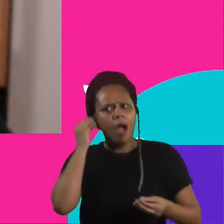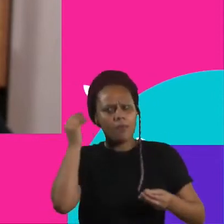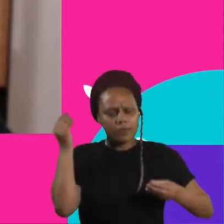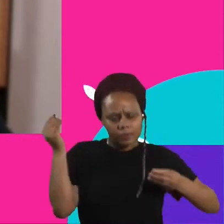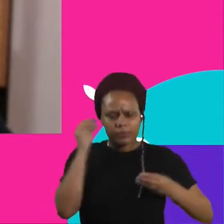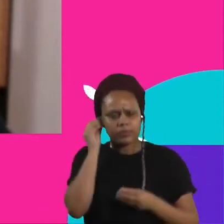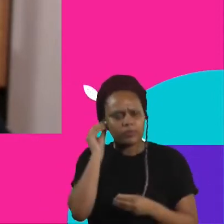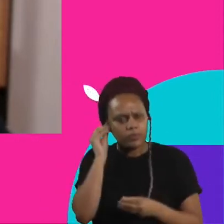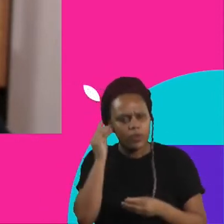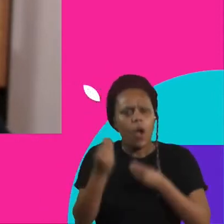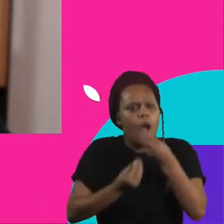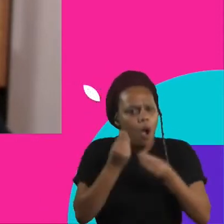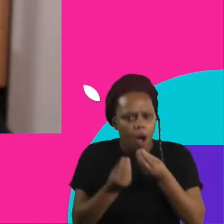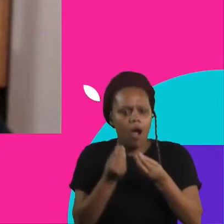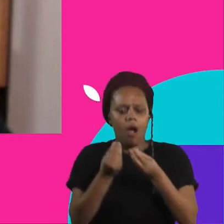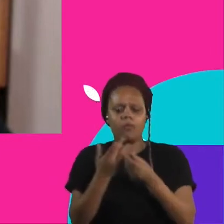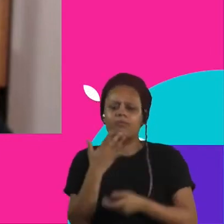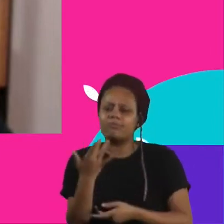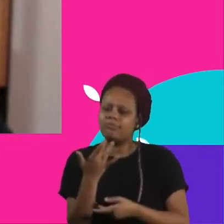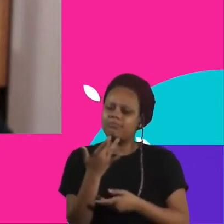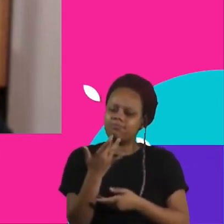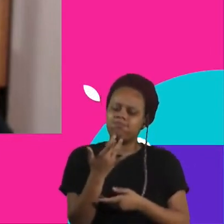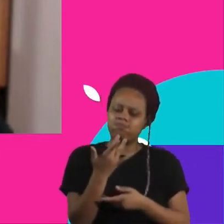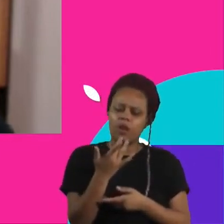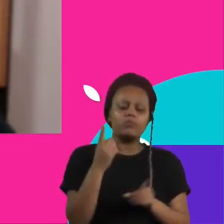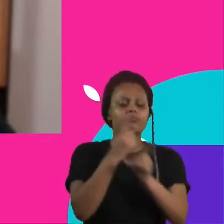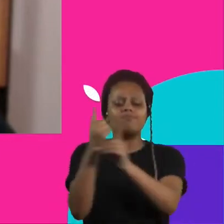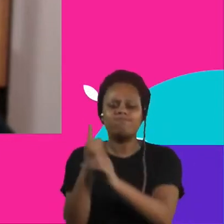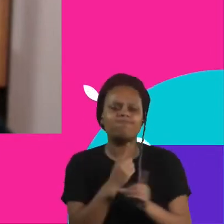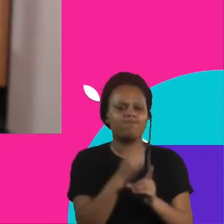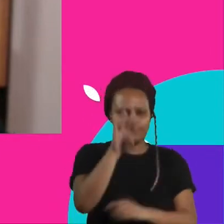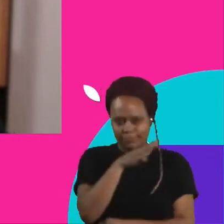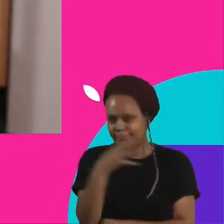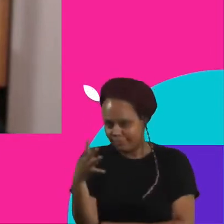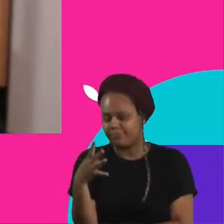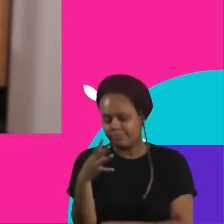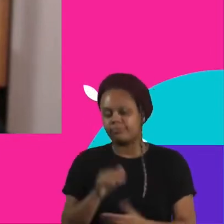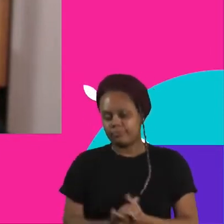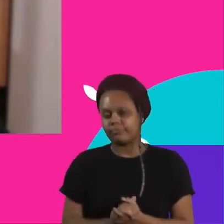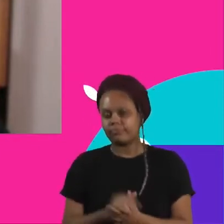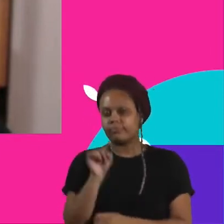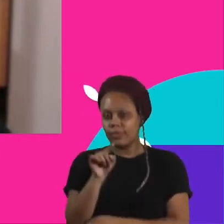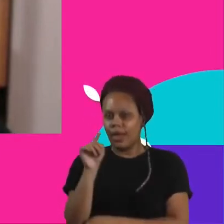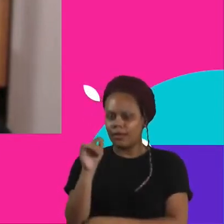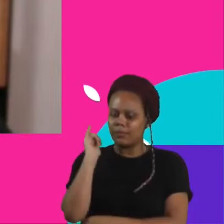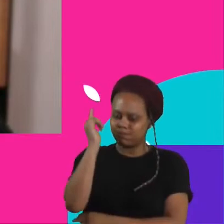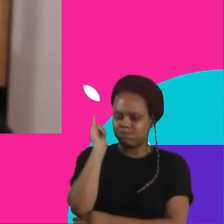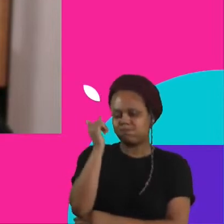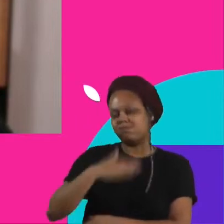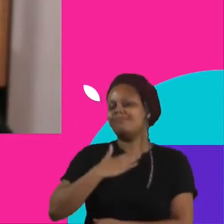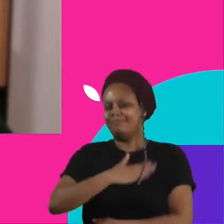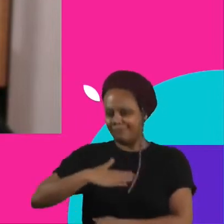esse fluxo, né? Para as pessoas poderem achar num só lugar. Então, esse... essa é uma história de que eu gosto muito